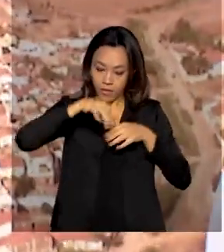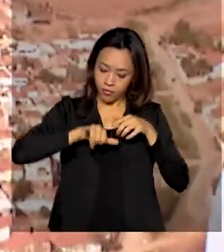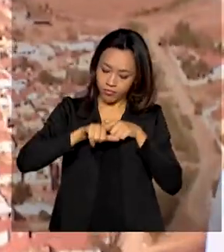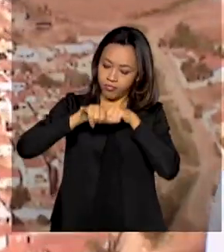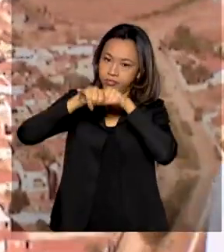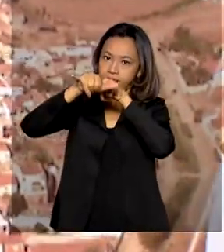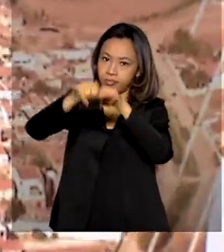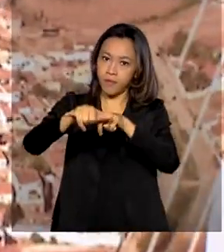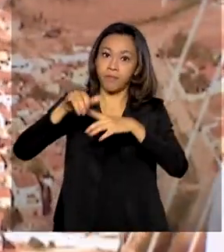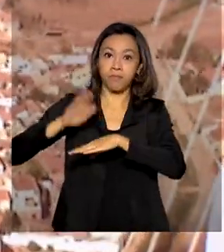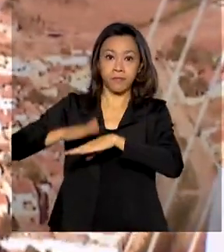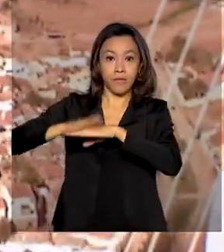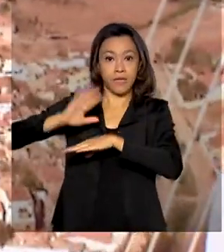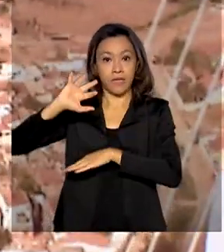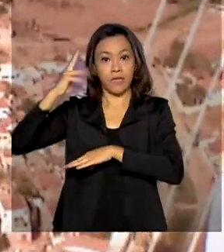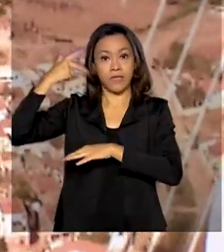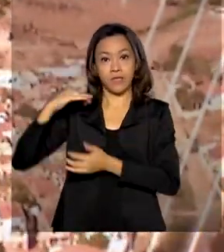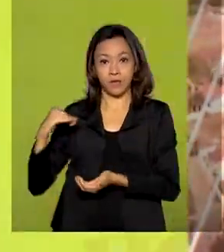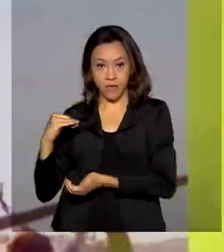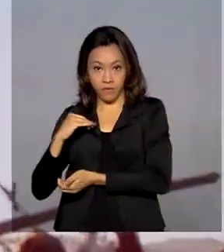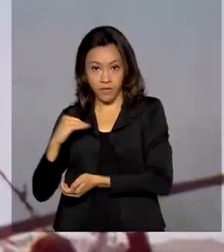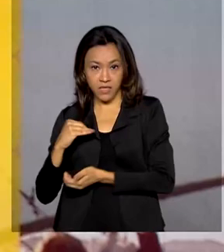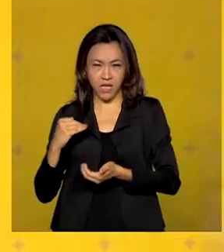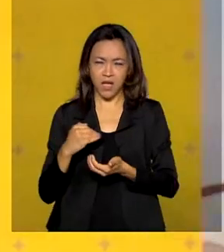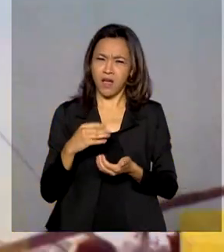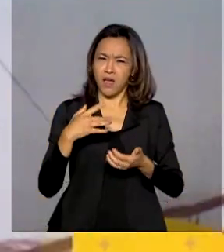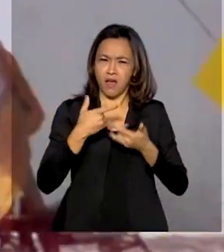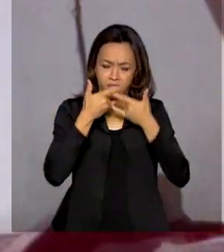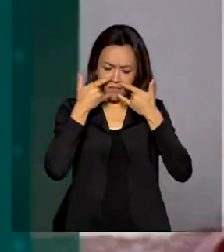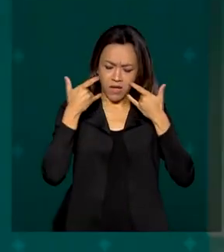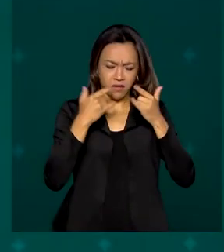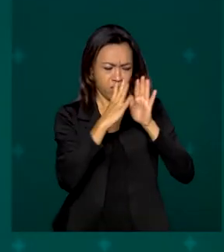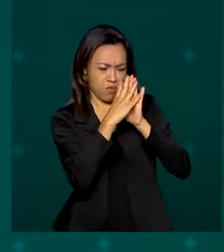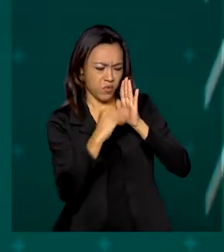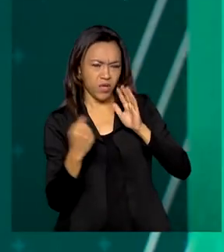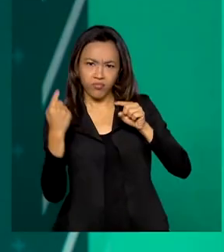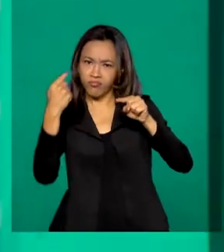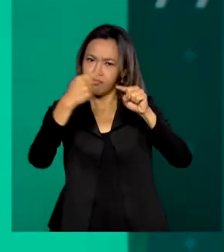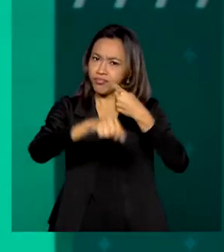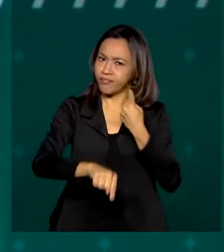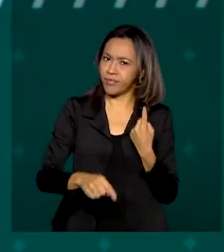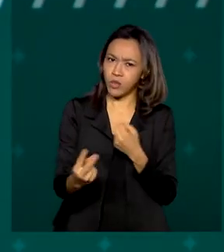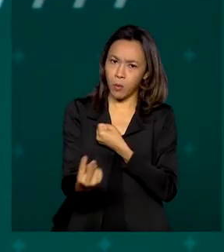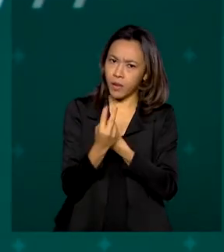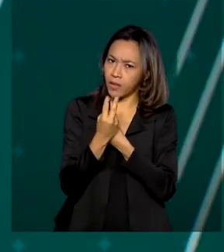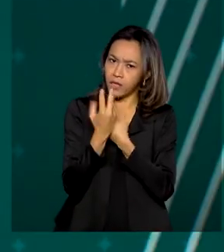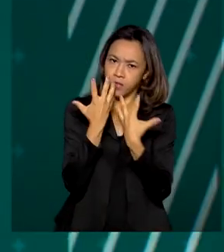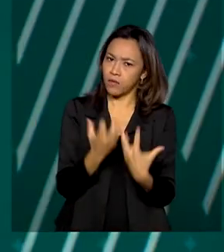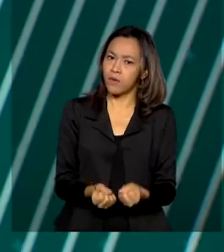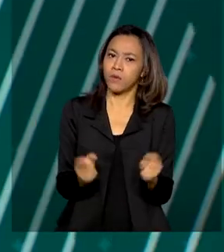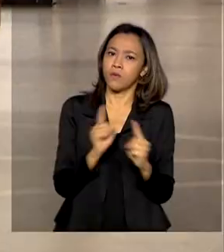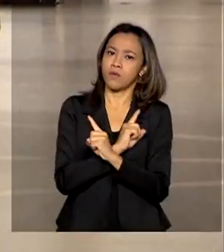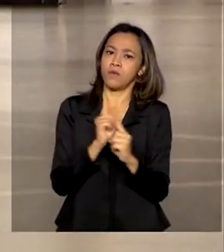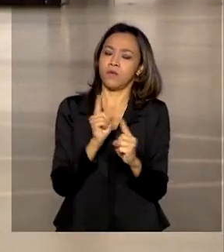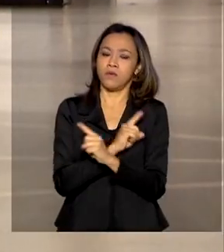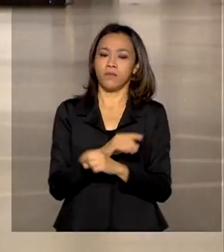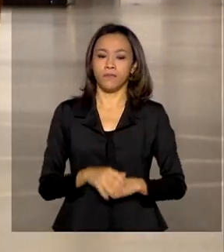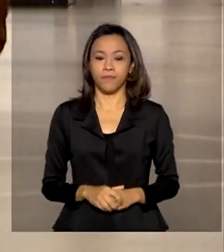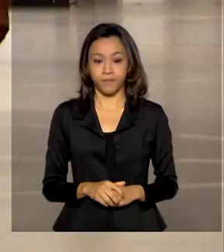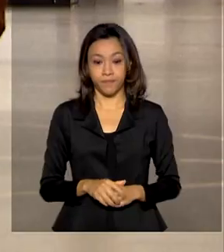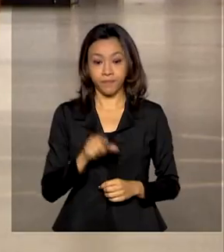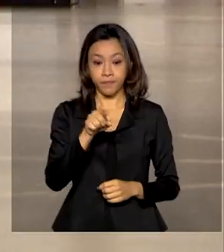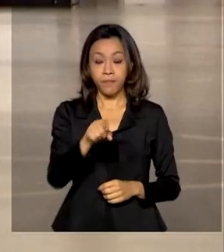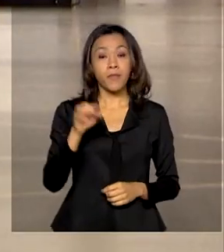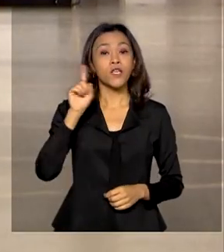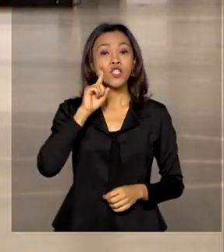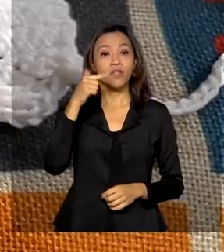decisão da Anvisa, modelos que não garantem proteção adequada não serão mais aceitos. A partir